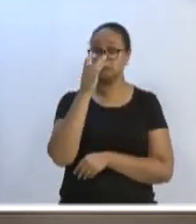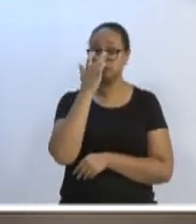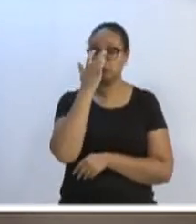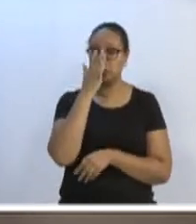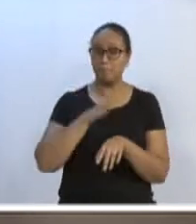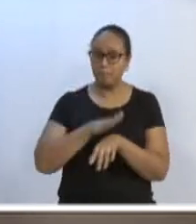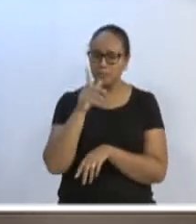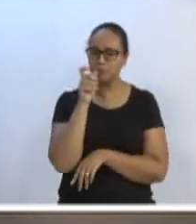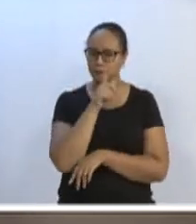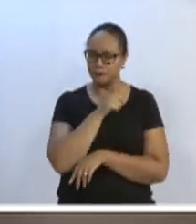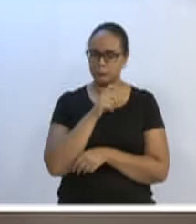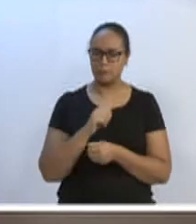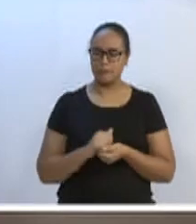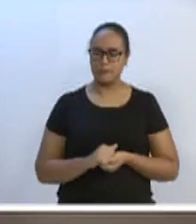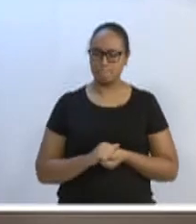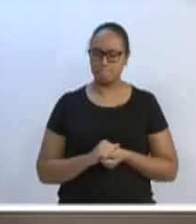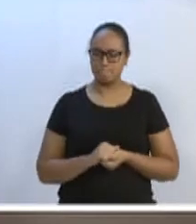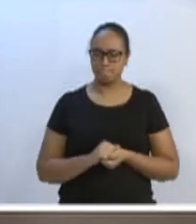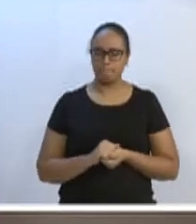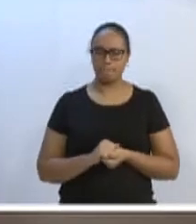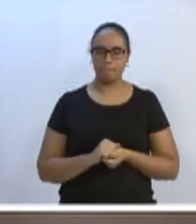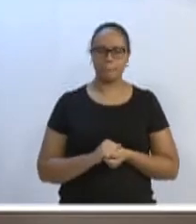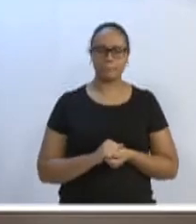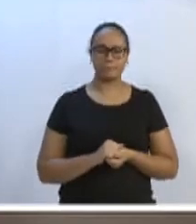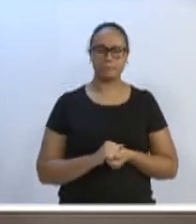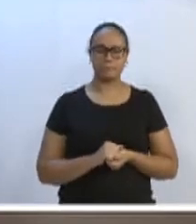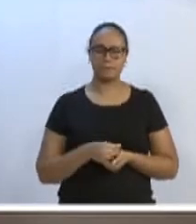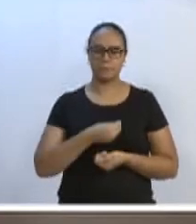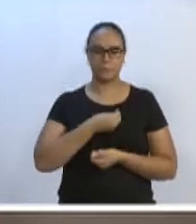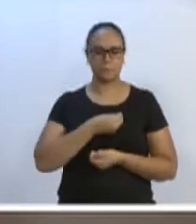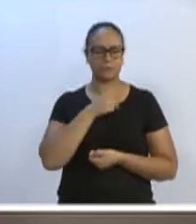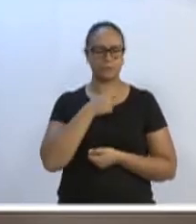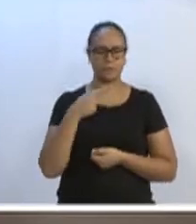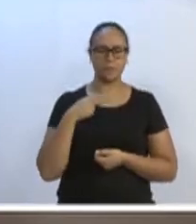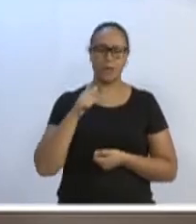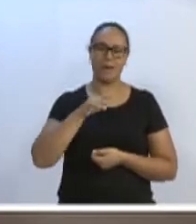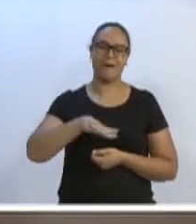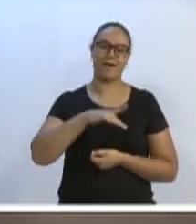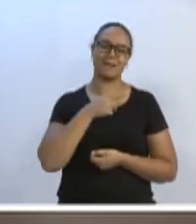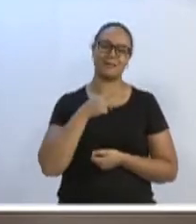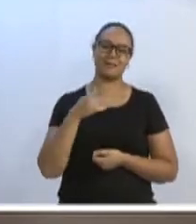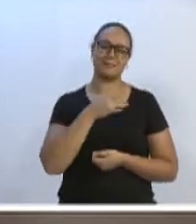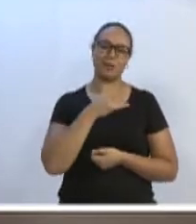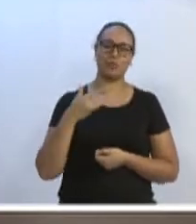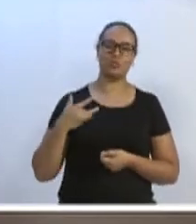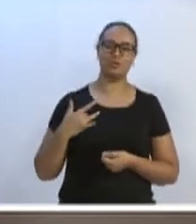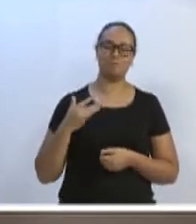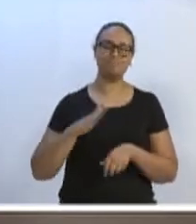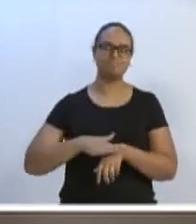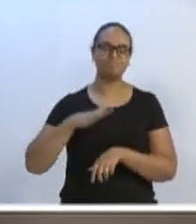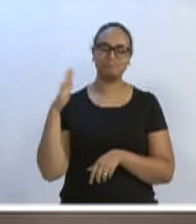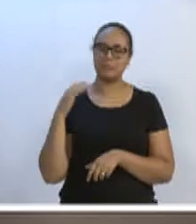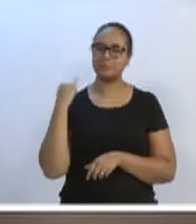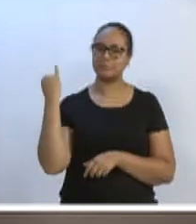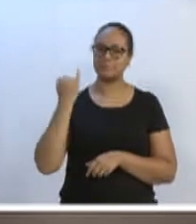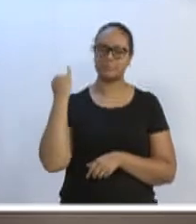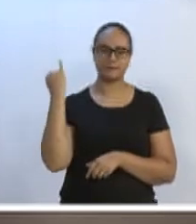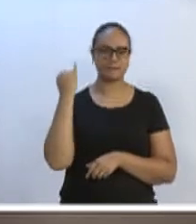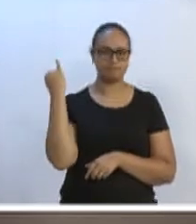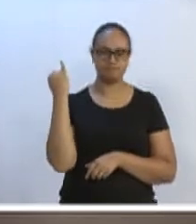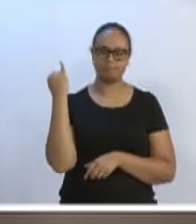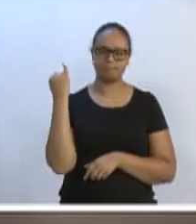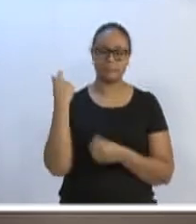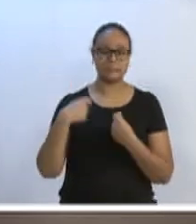na vida pública é a área da saúde, porque é a demanda muito mais crescente, cada vez mais crescente,